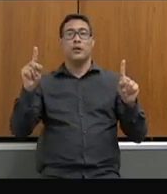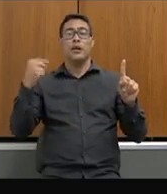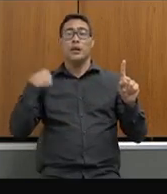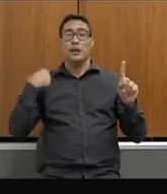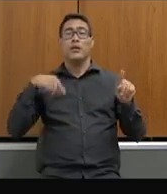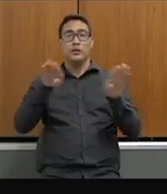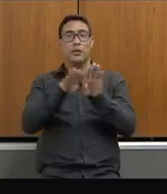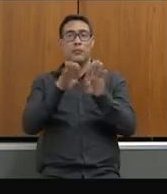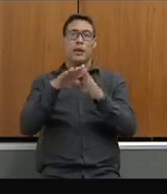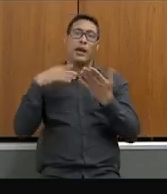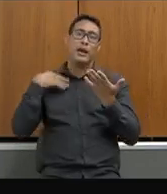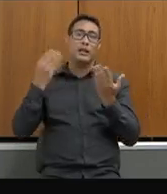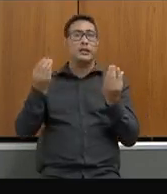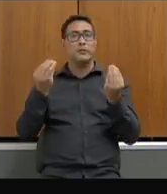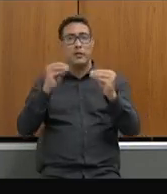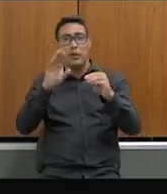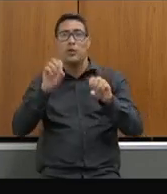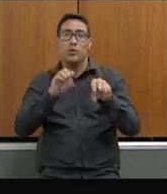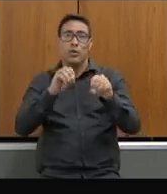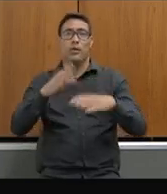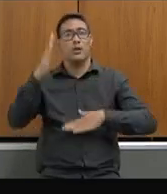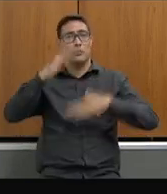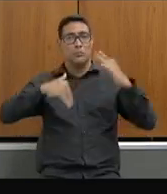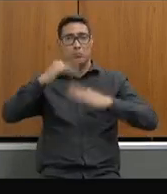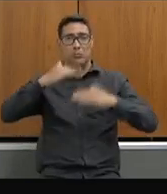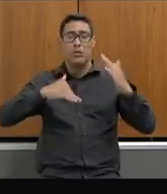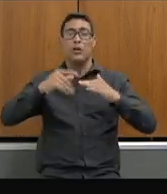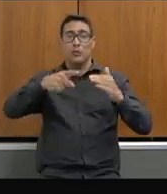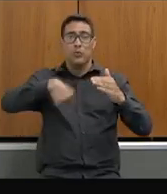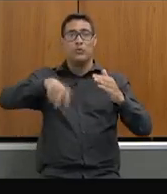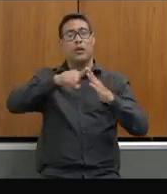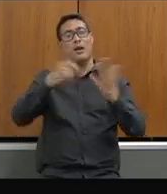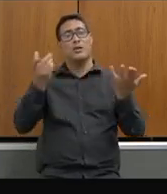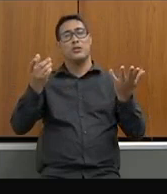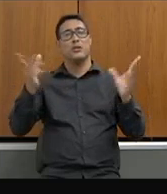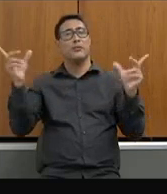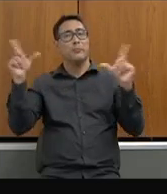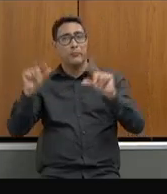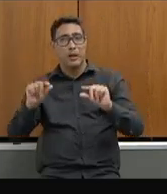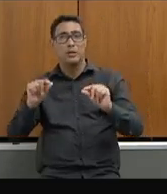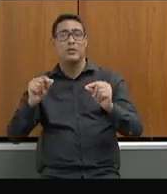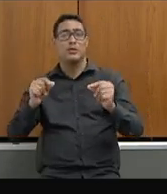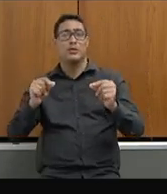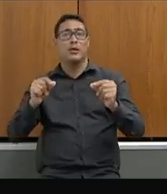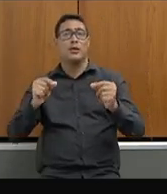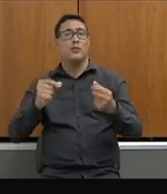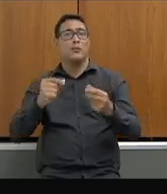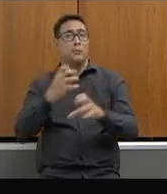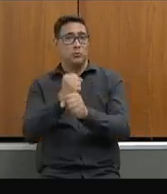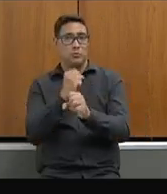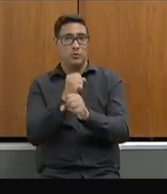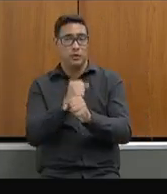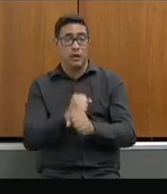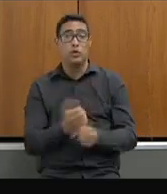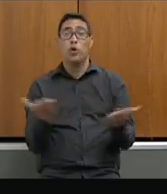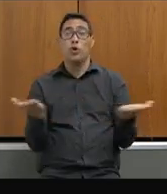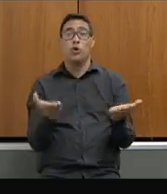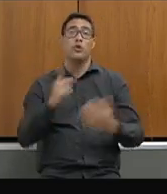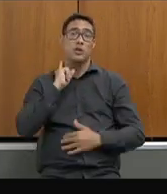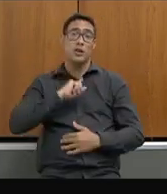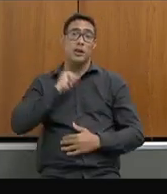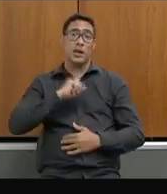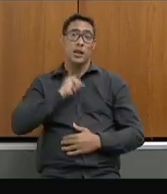destinação para o ensino profissionalizante e com baixa produtividade Minas hoje está